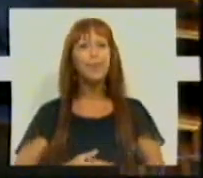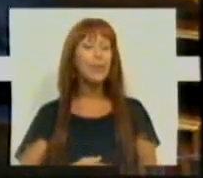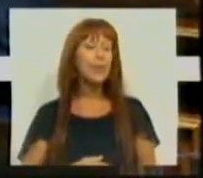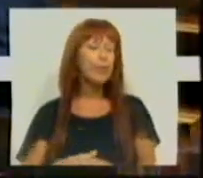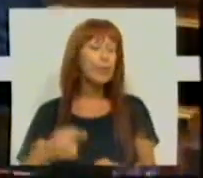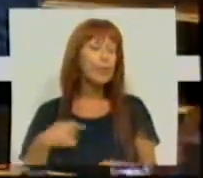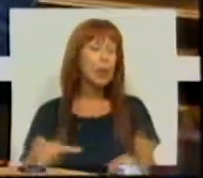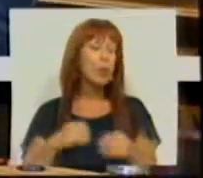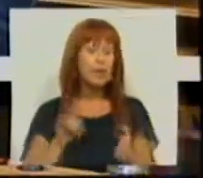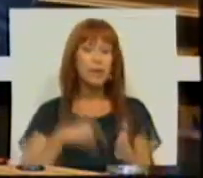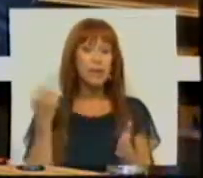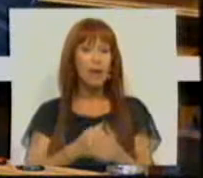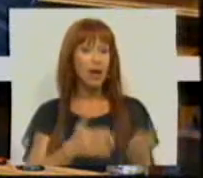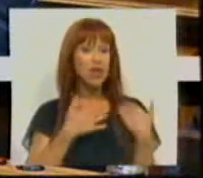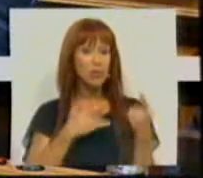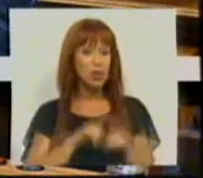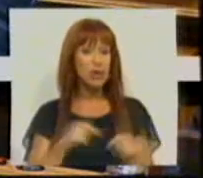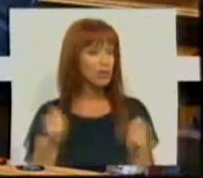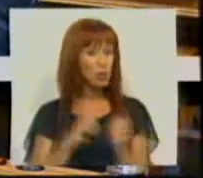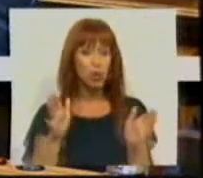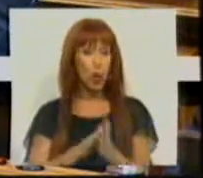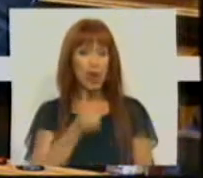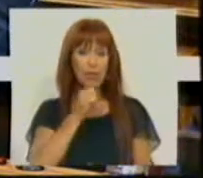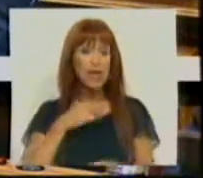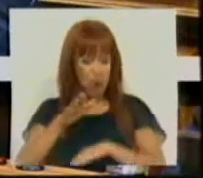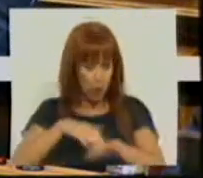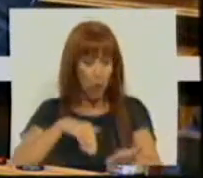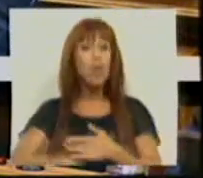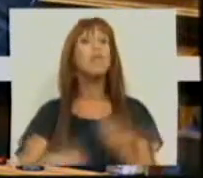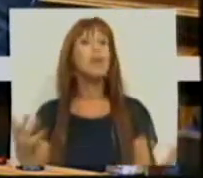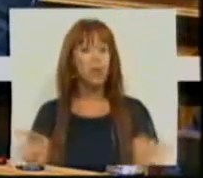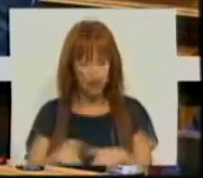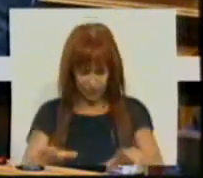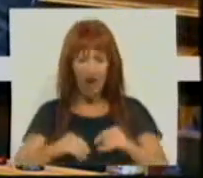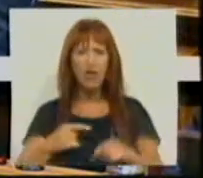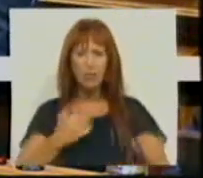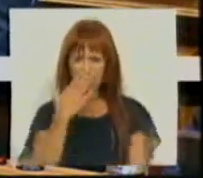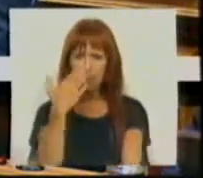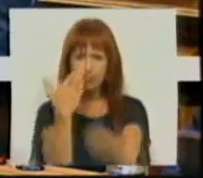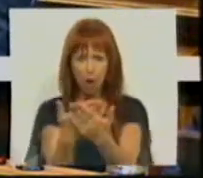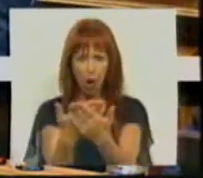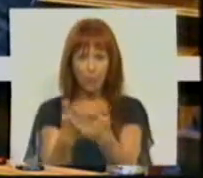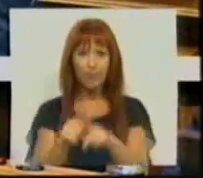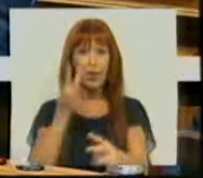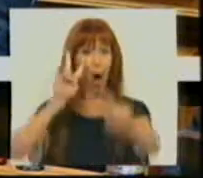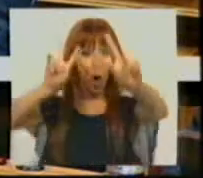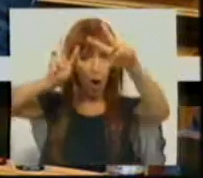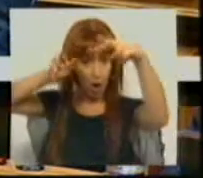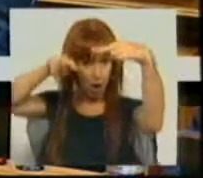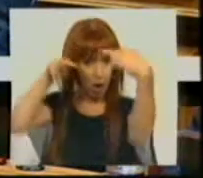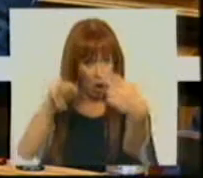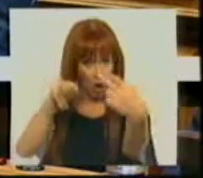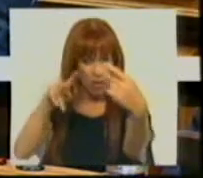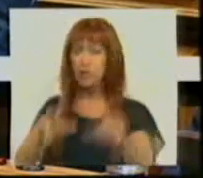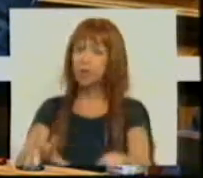eu assumi sempre as responsabilidades de todas as medidas que tomei, assumi-as frontalmente, olhos nos olhos,